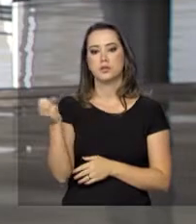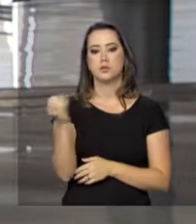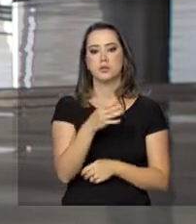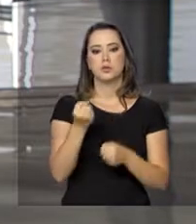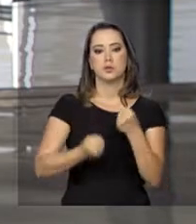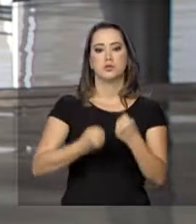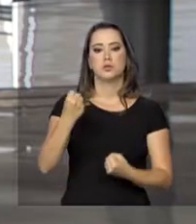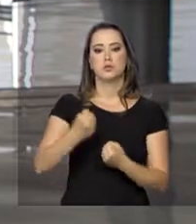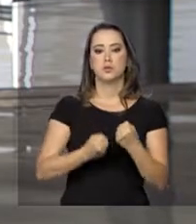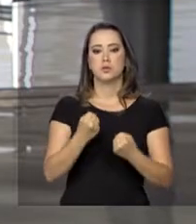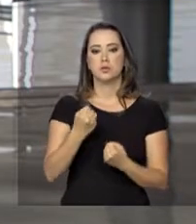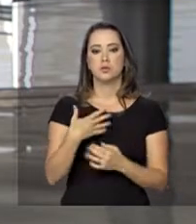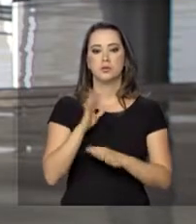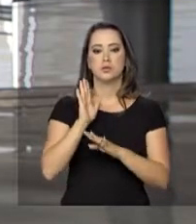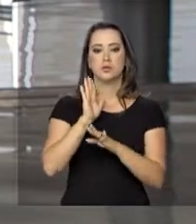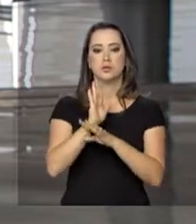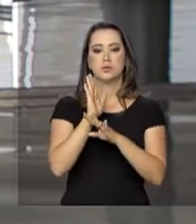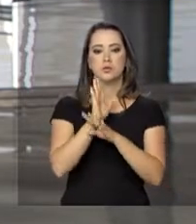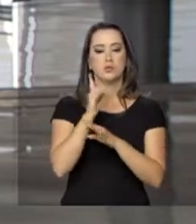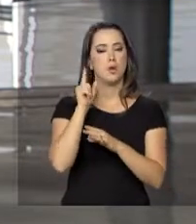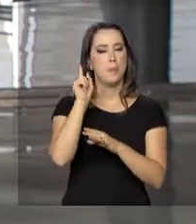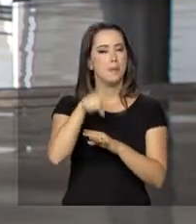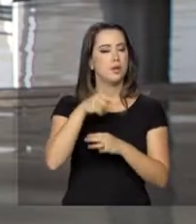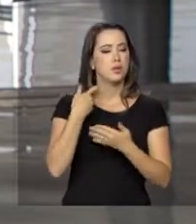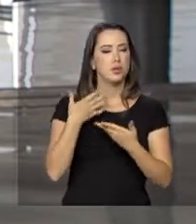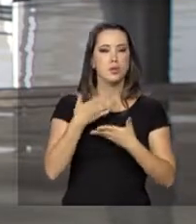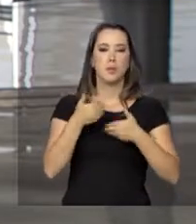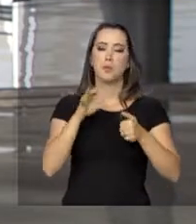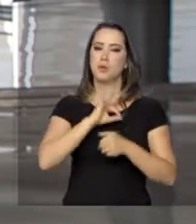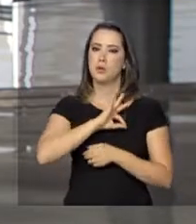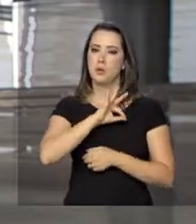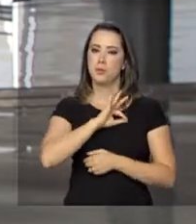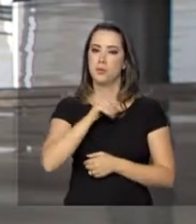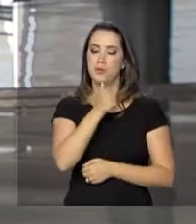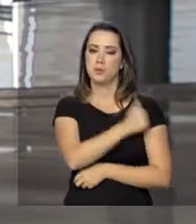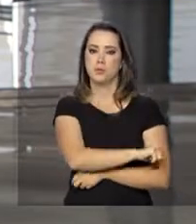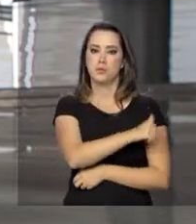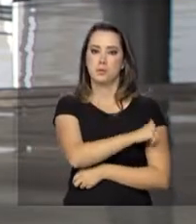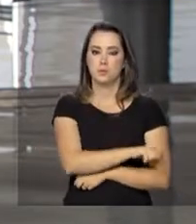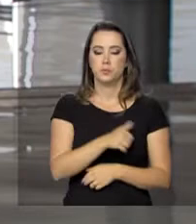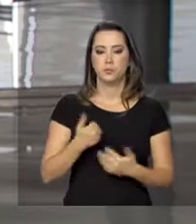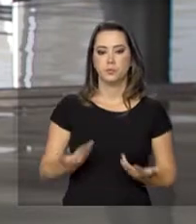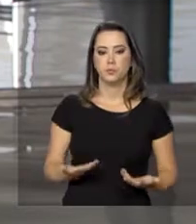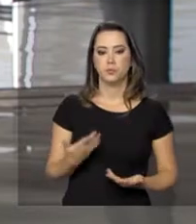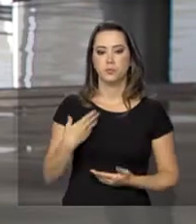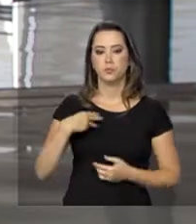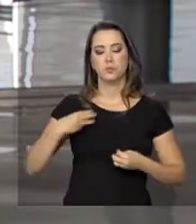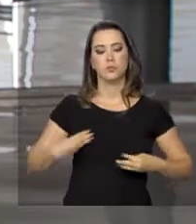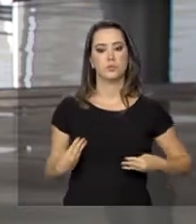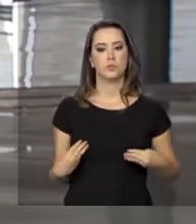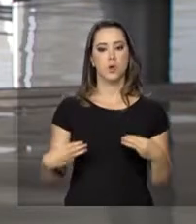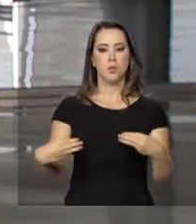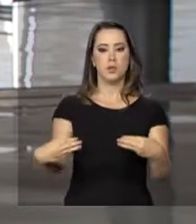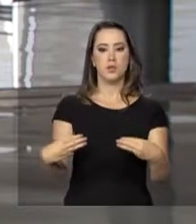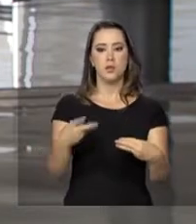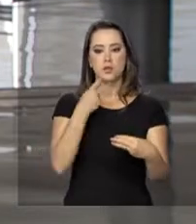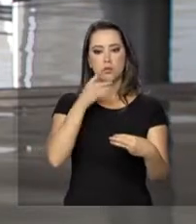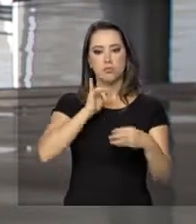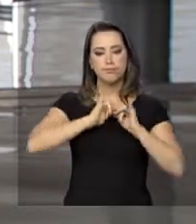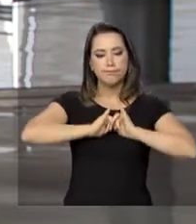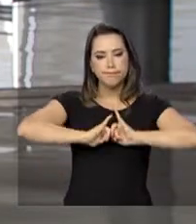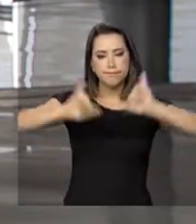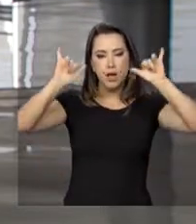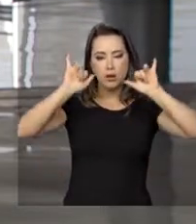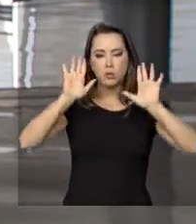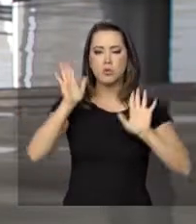veículos para ajudar, reforçar as polícias do Rio de Janeiro. O ministro Raul Jungmann já havia anunciado essa